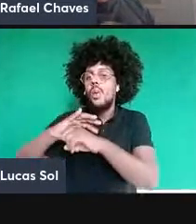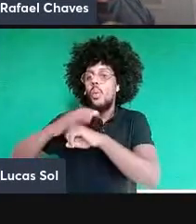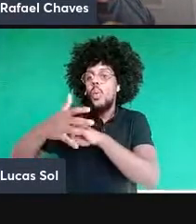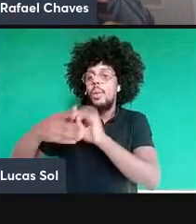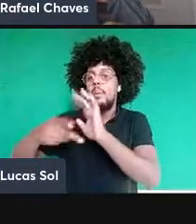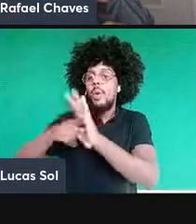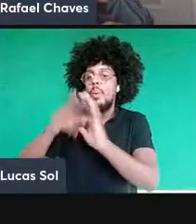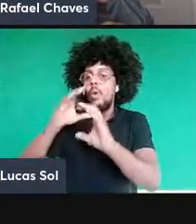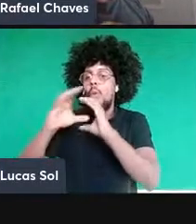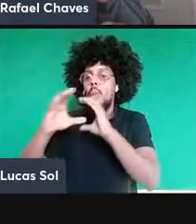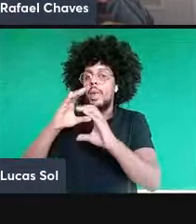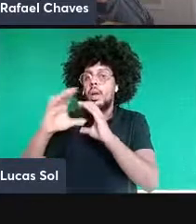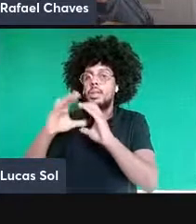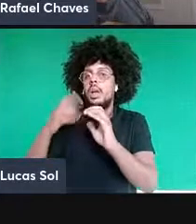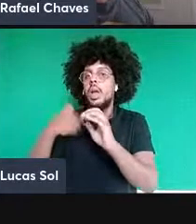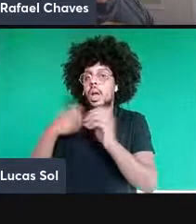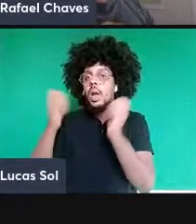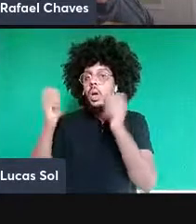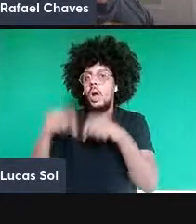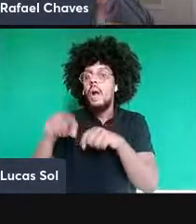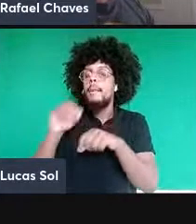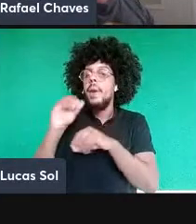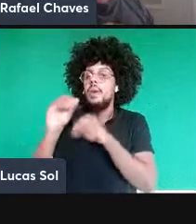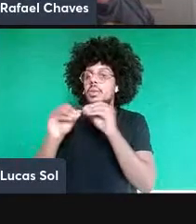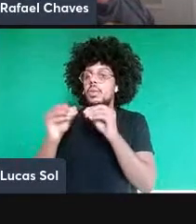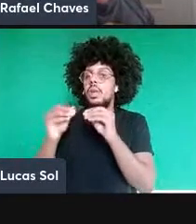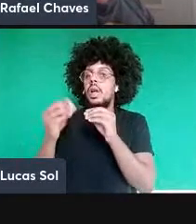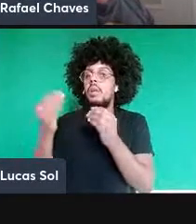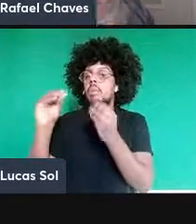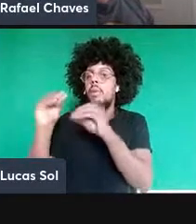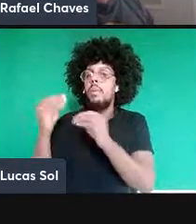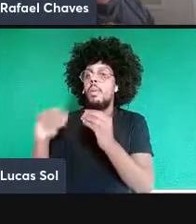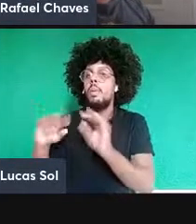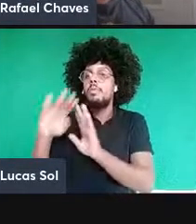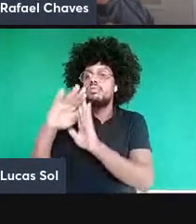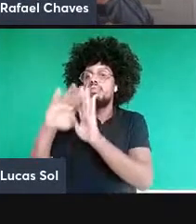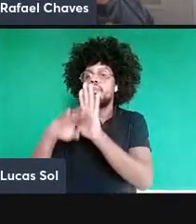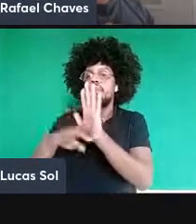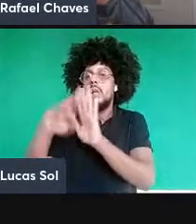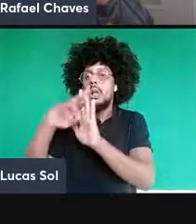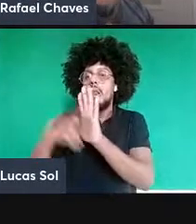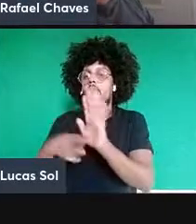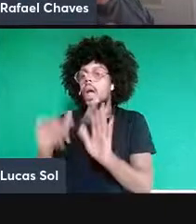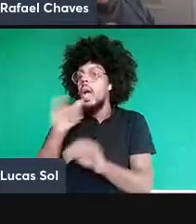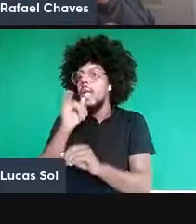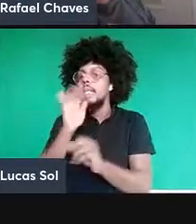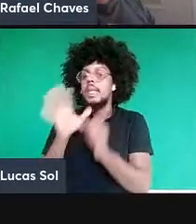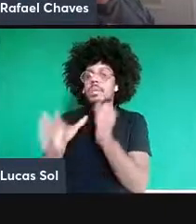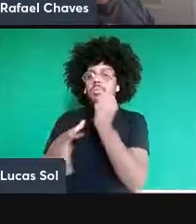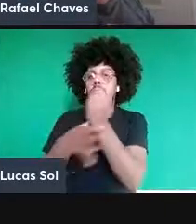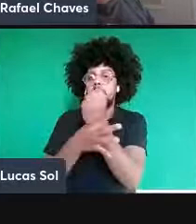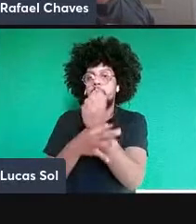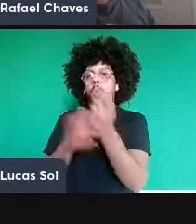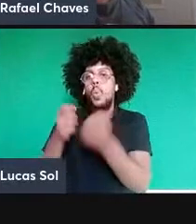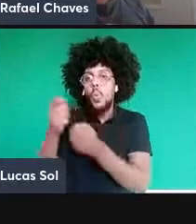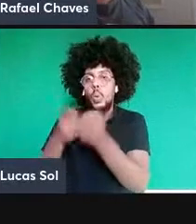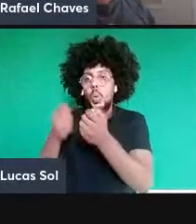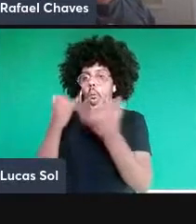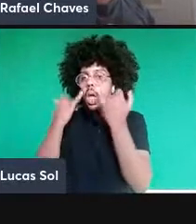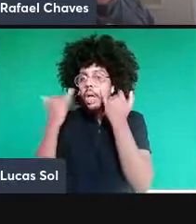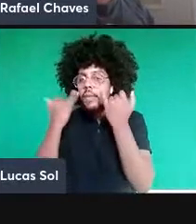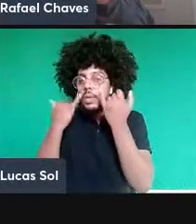vou poder implementar todos esses protocolos, seja criptografia quântica, código super denso, teleportação do